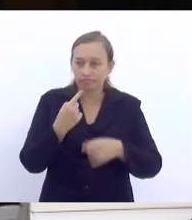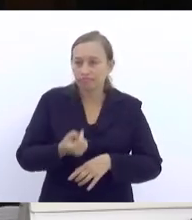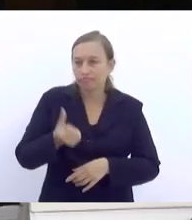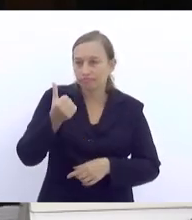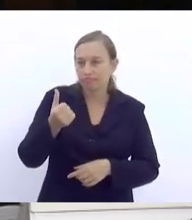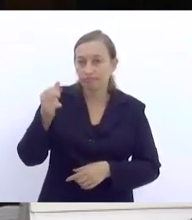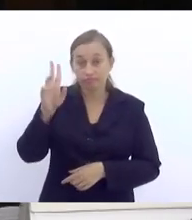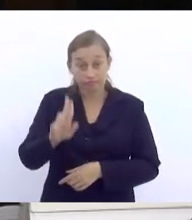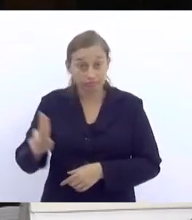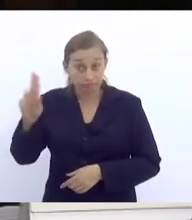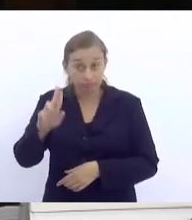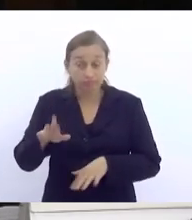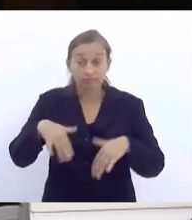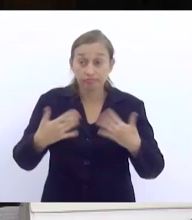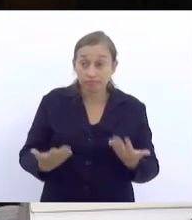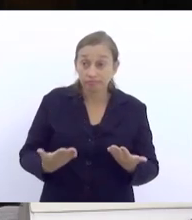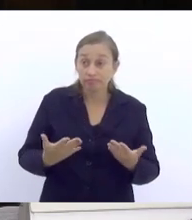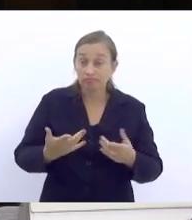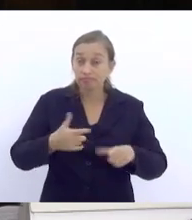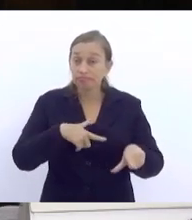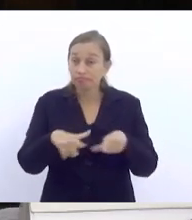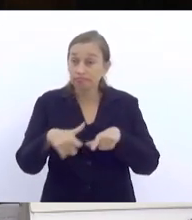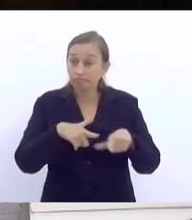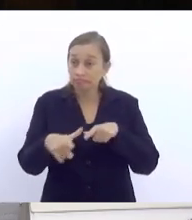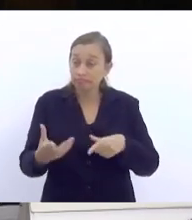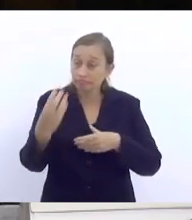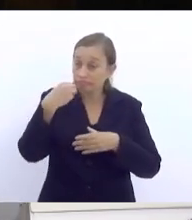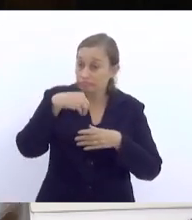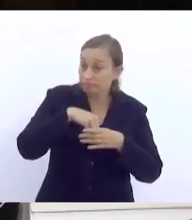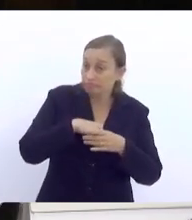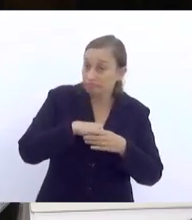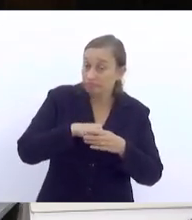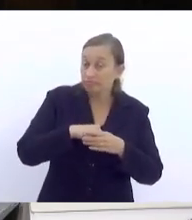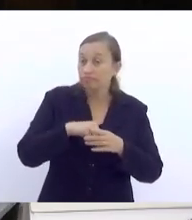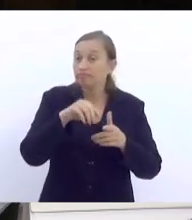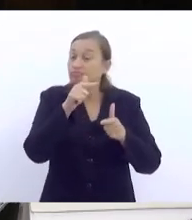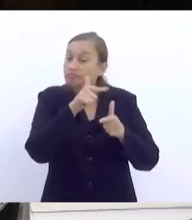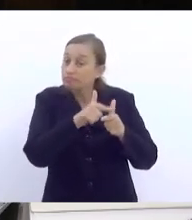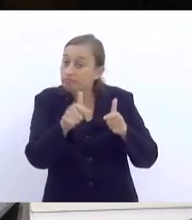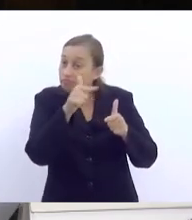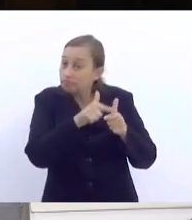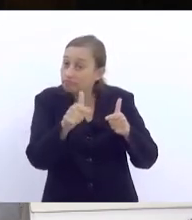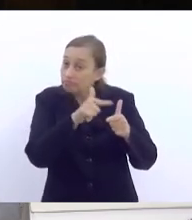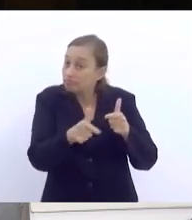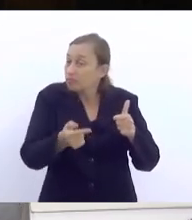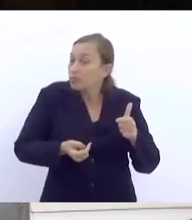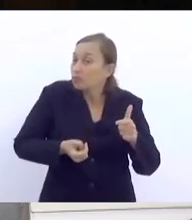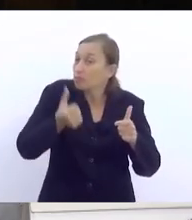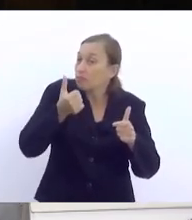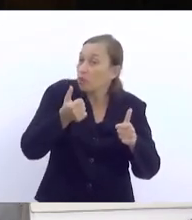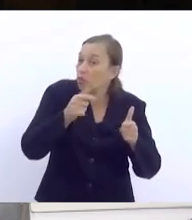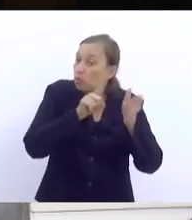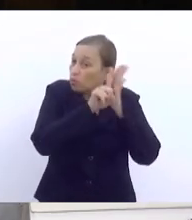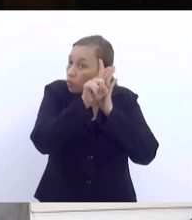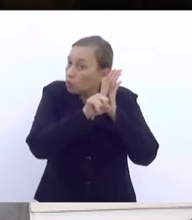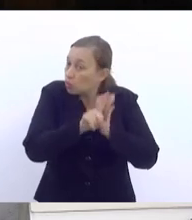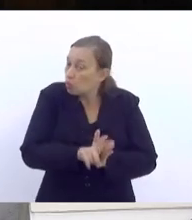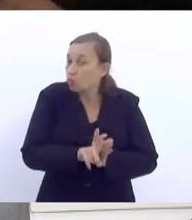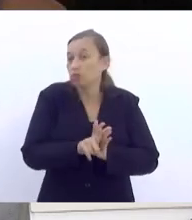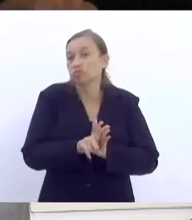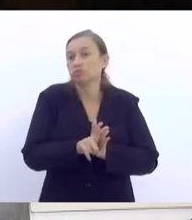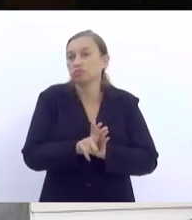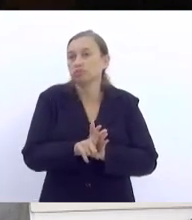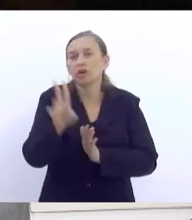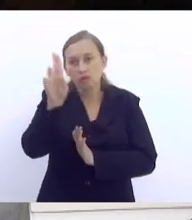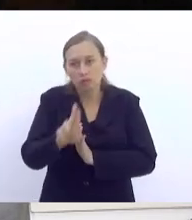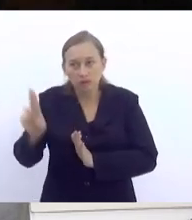universidade. Então, gente está atuando dentro de um problema pouco diagnosticado. A